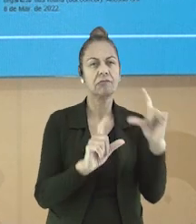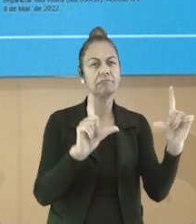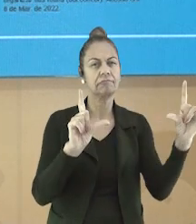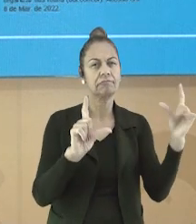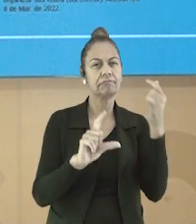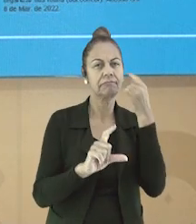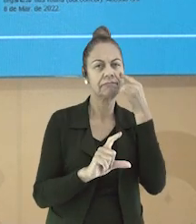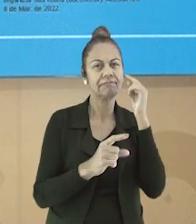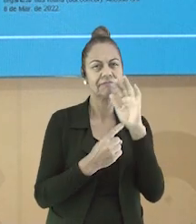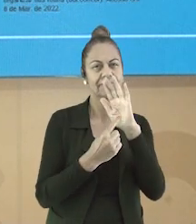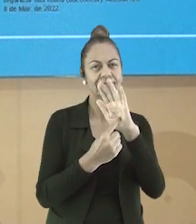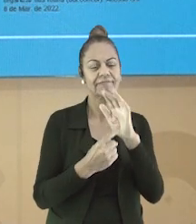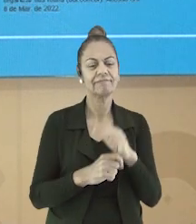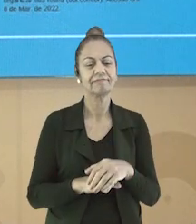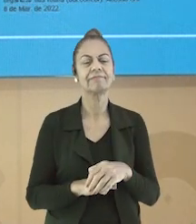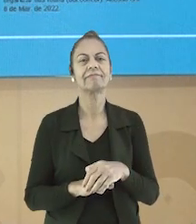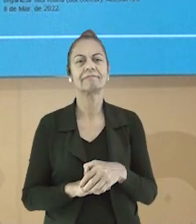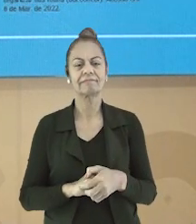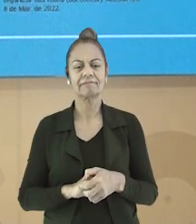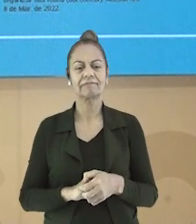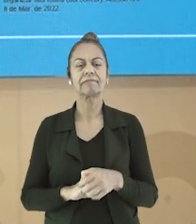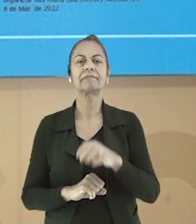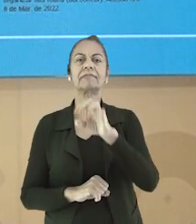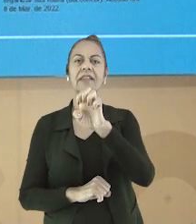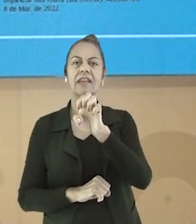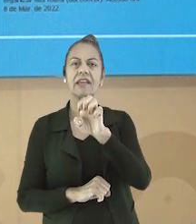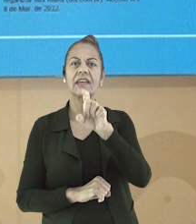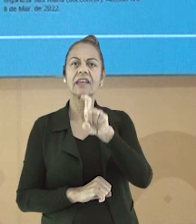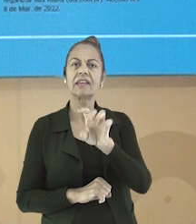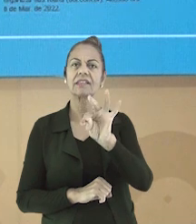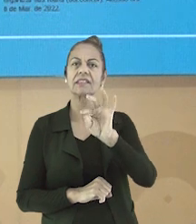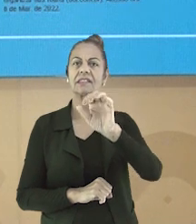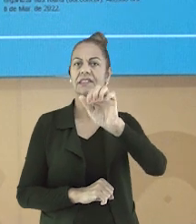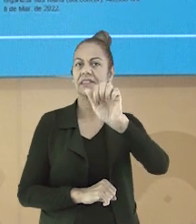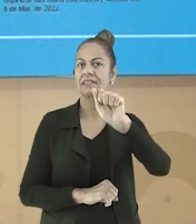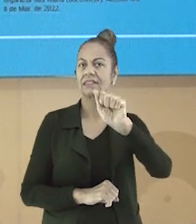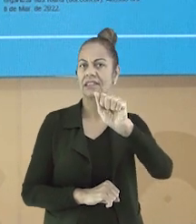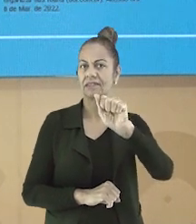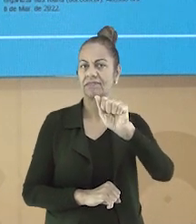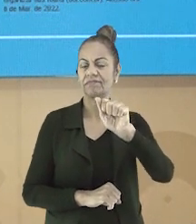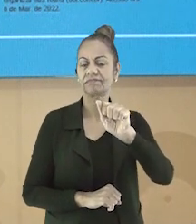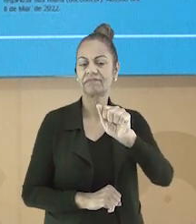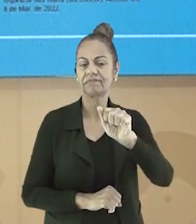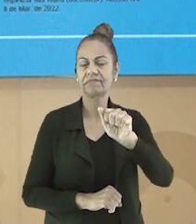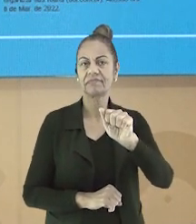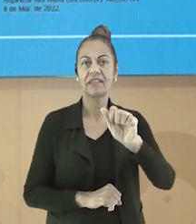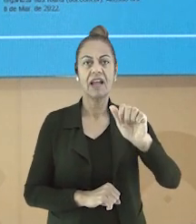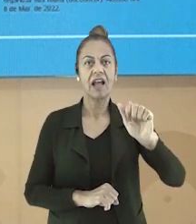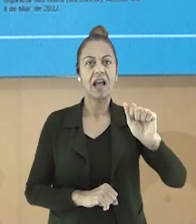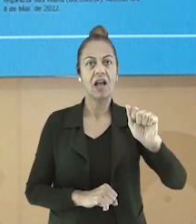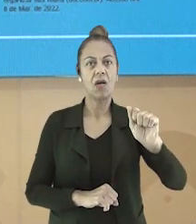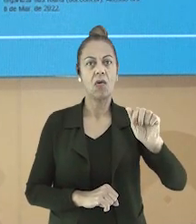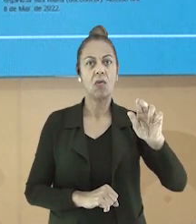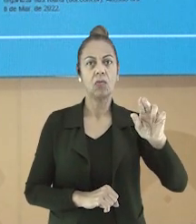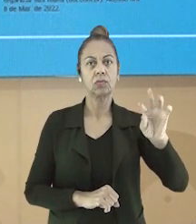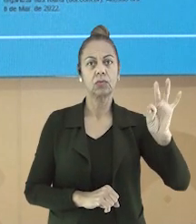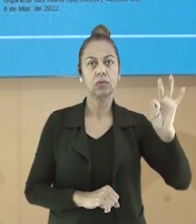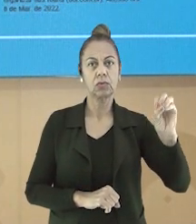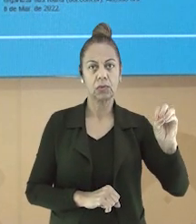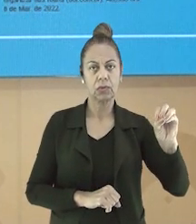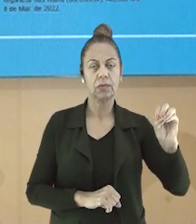Extra, escolar, auto, aprendizagem. Depois, extra,